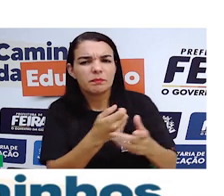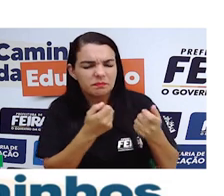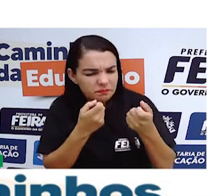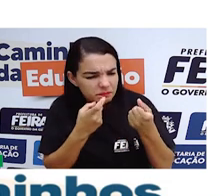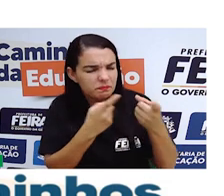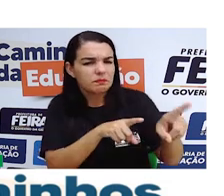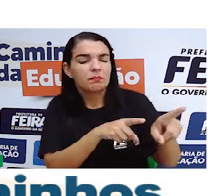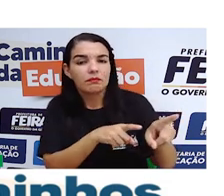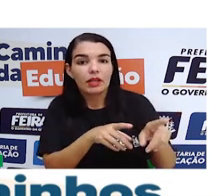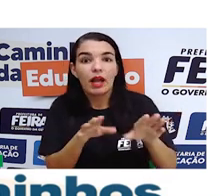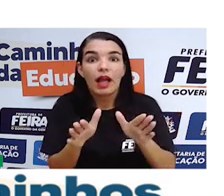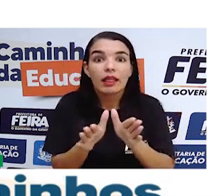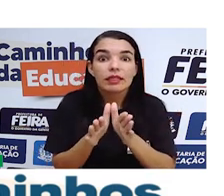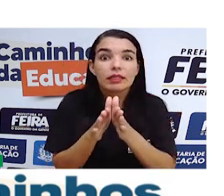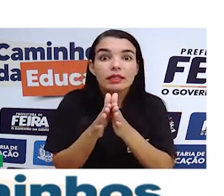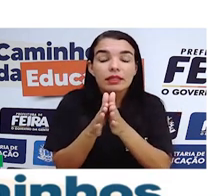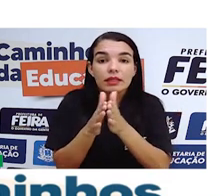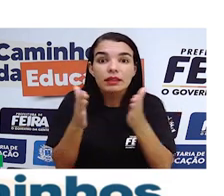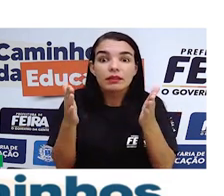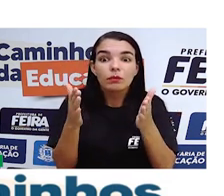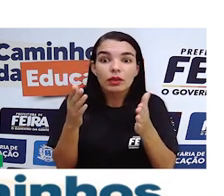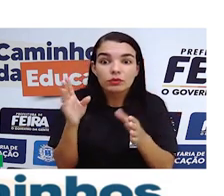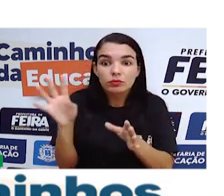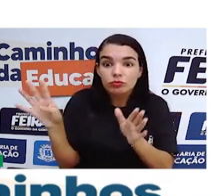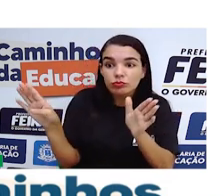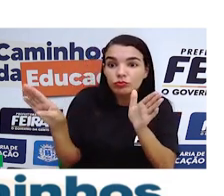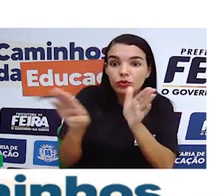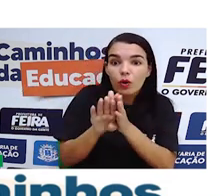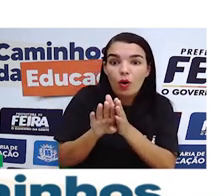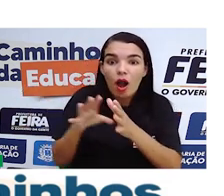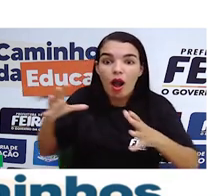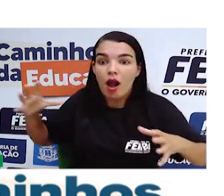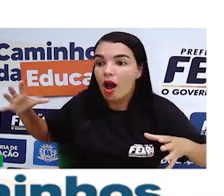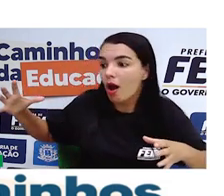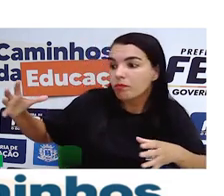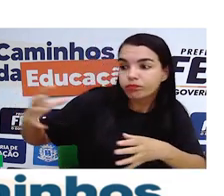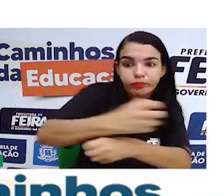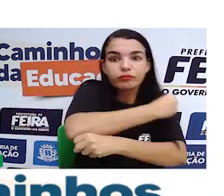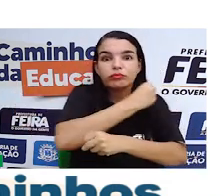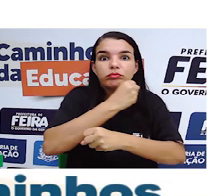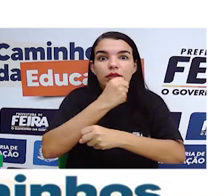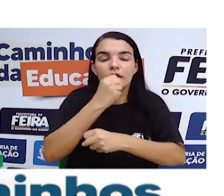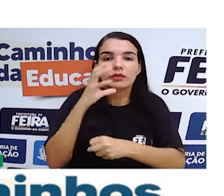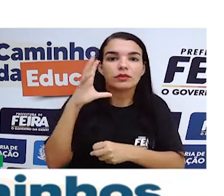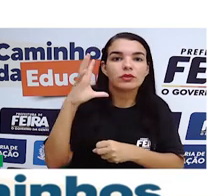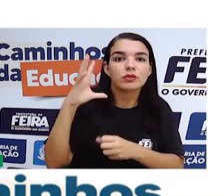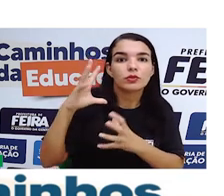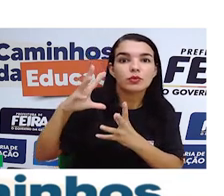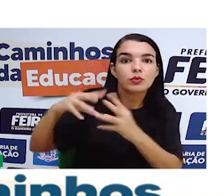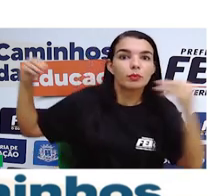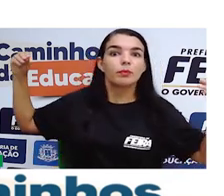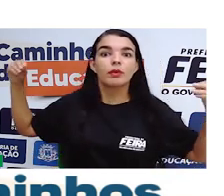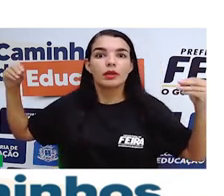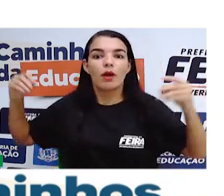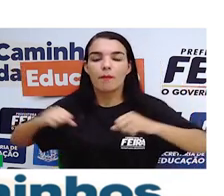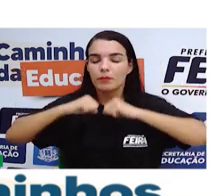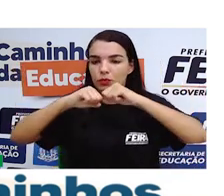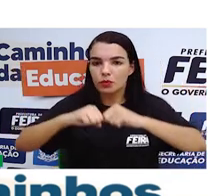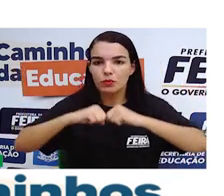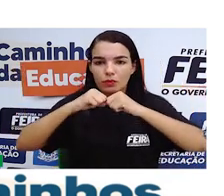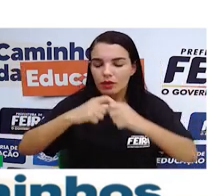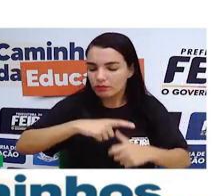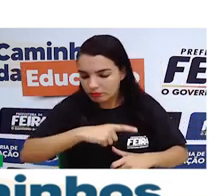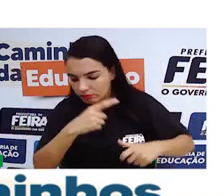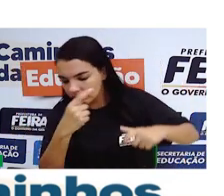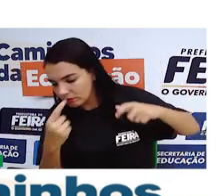Até que um dia, Persephone estava acolhendo narcisos e, de repente, Hades apareceu da terra em sua carruagem e levou